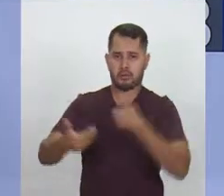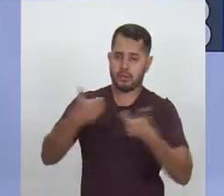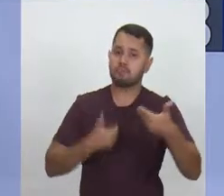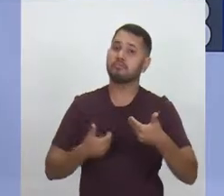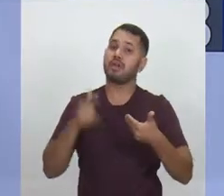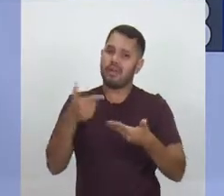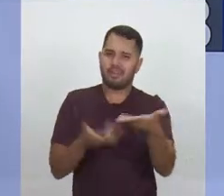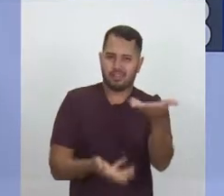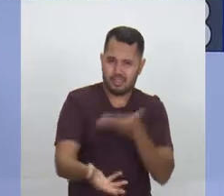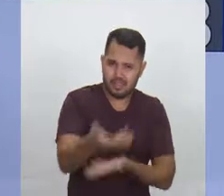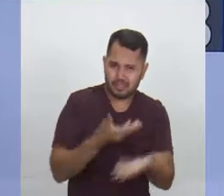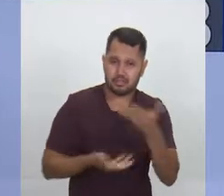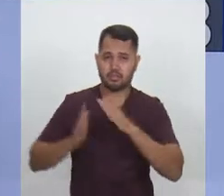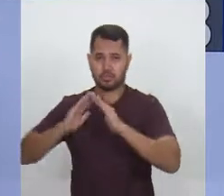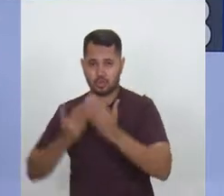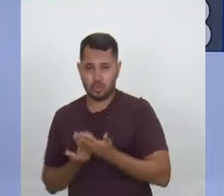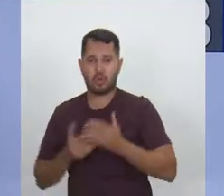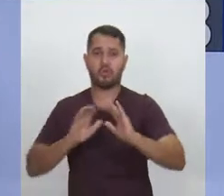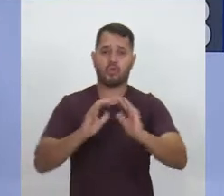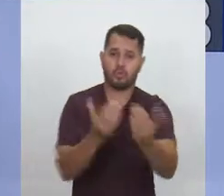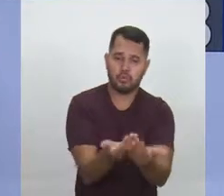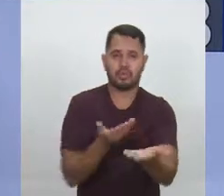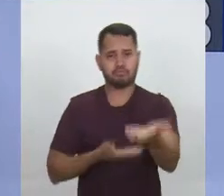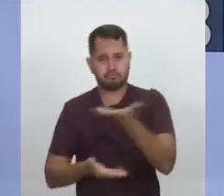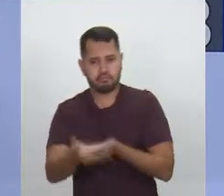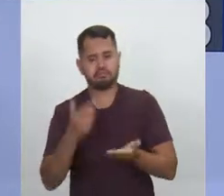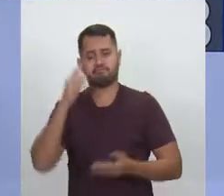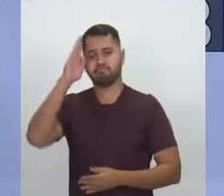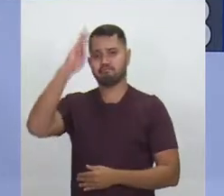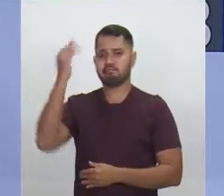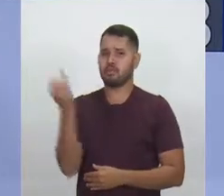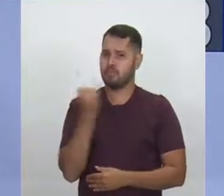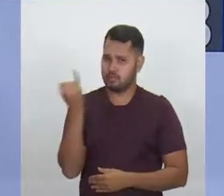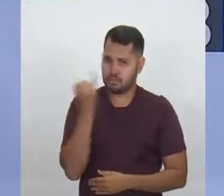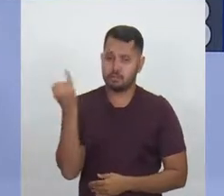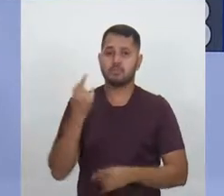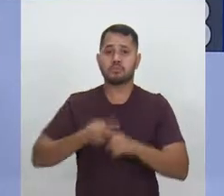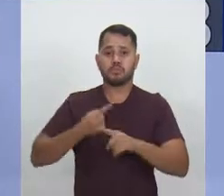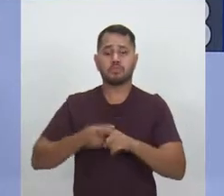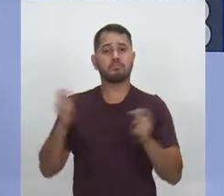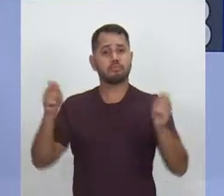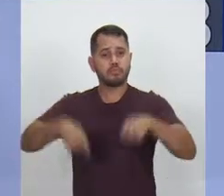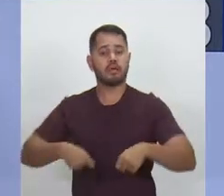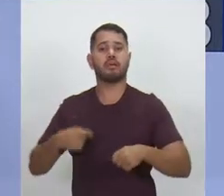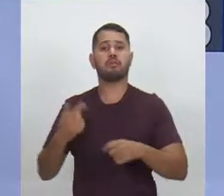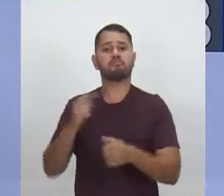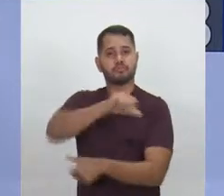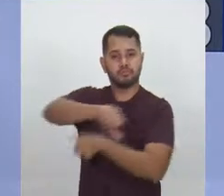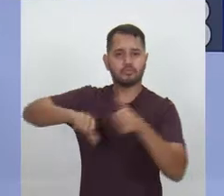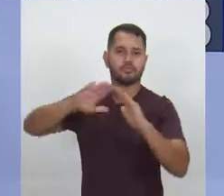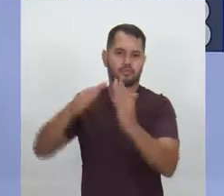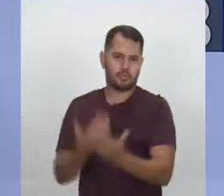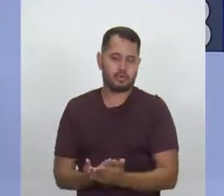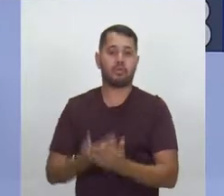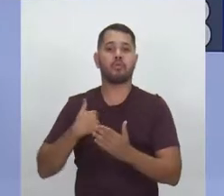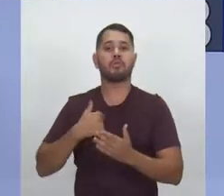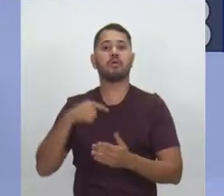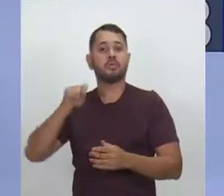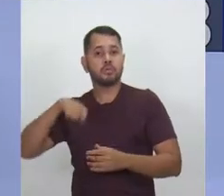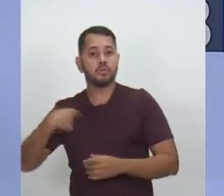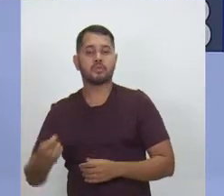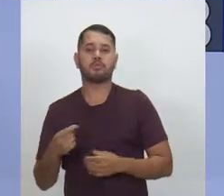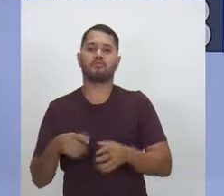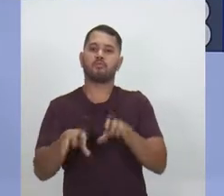essa interação entre comunidade e escola é fundamental para que nós possamos transformar a nossa escola num veículo de